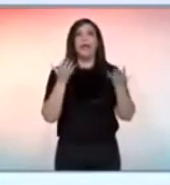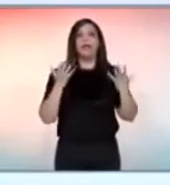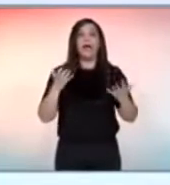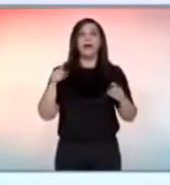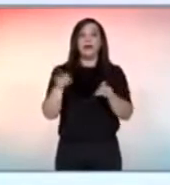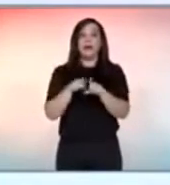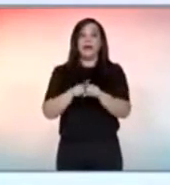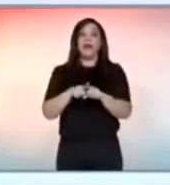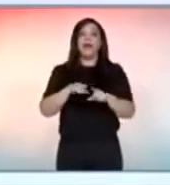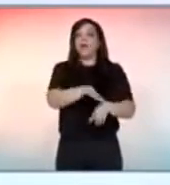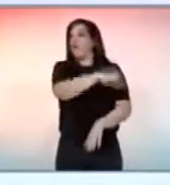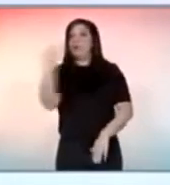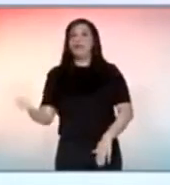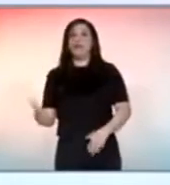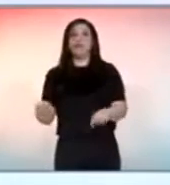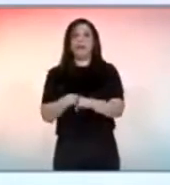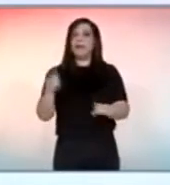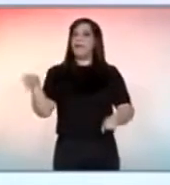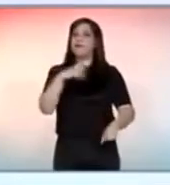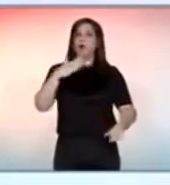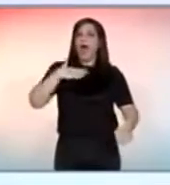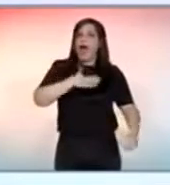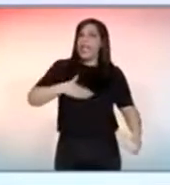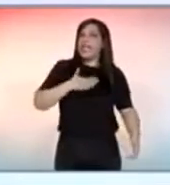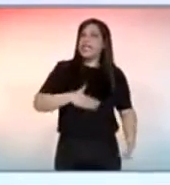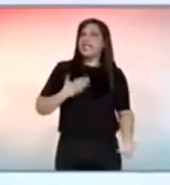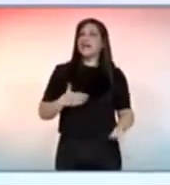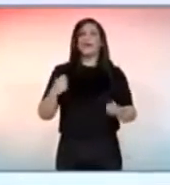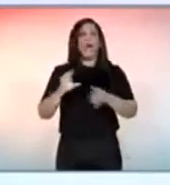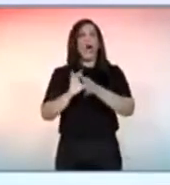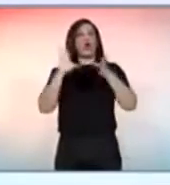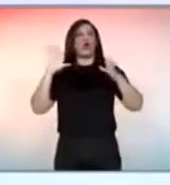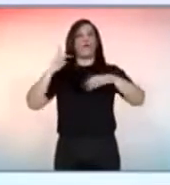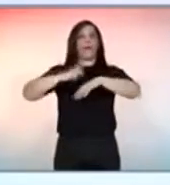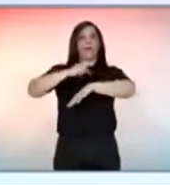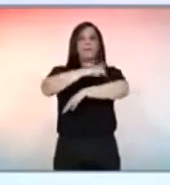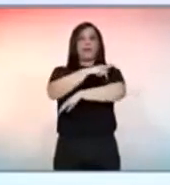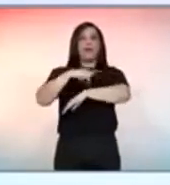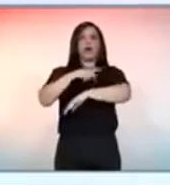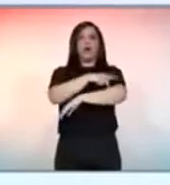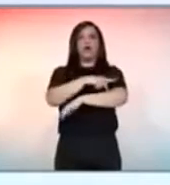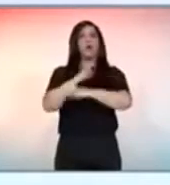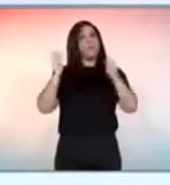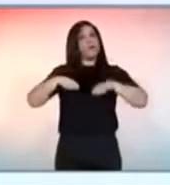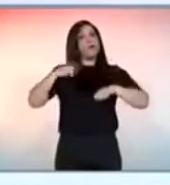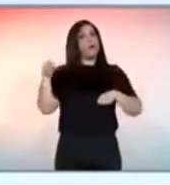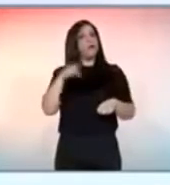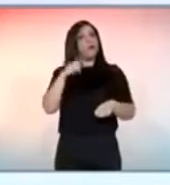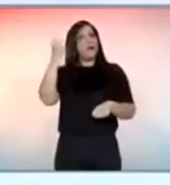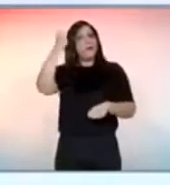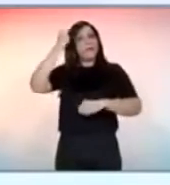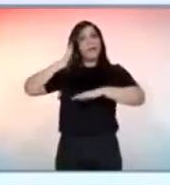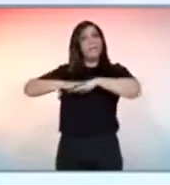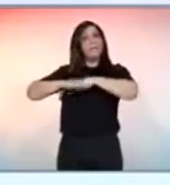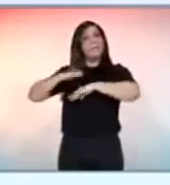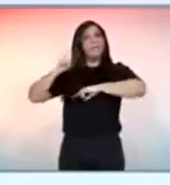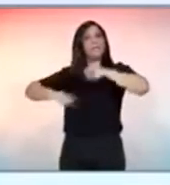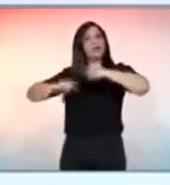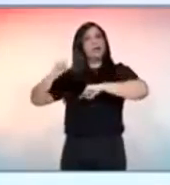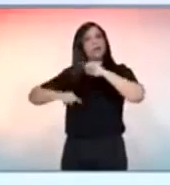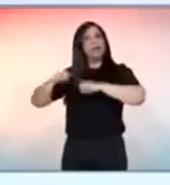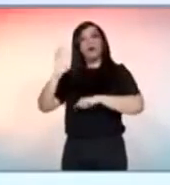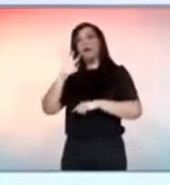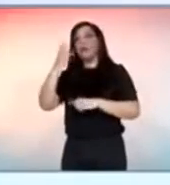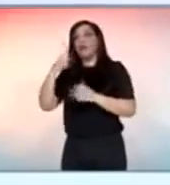a alegria de estar em sala de aula. E para isso acontecer, tem que ter autonomia pedagógica. Tem que ter a possibilidade desse professor pensar no seu material, decidir